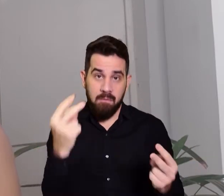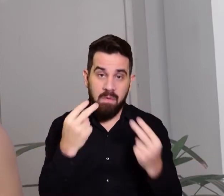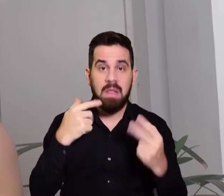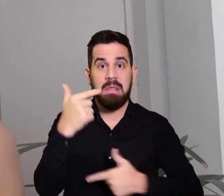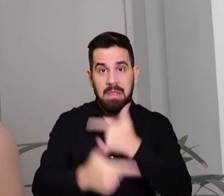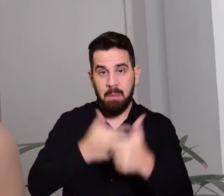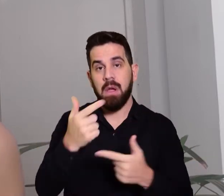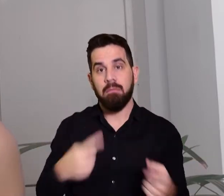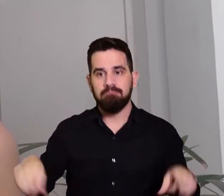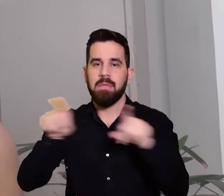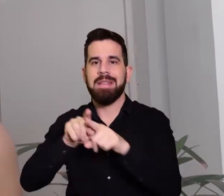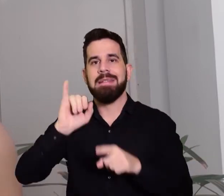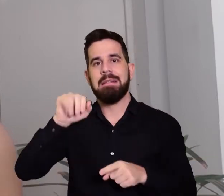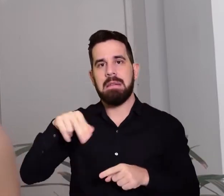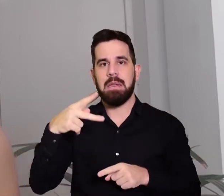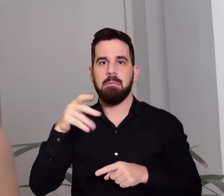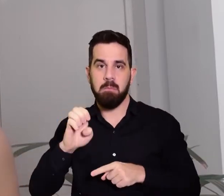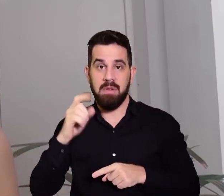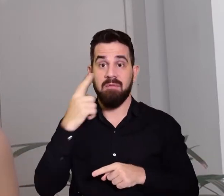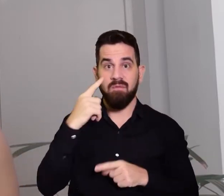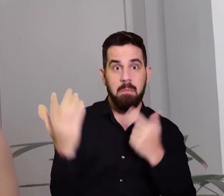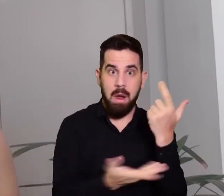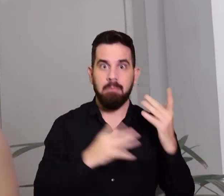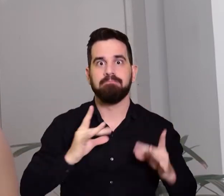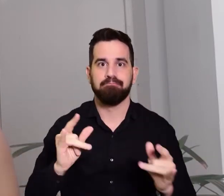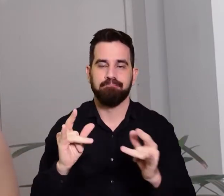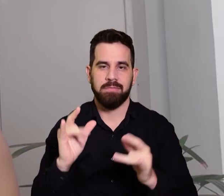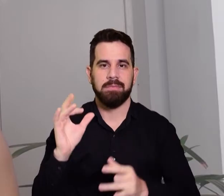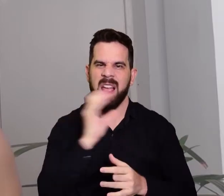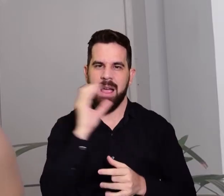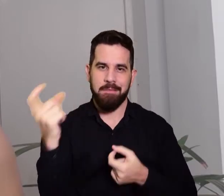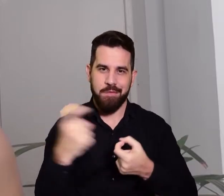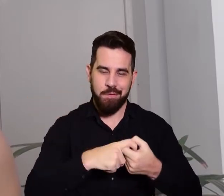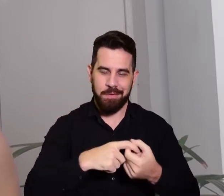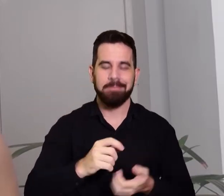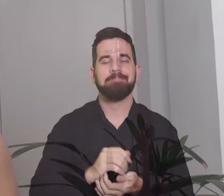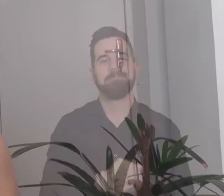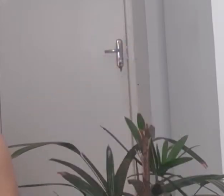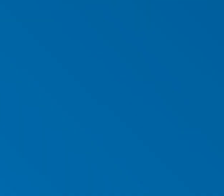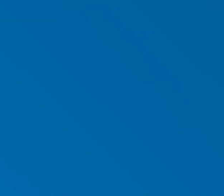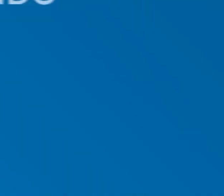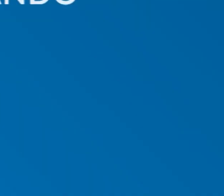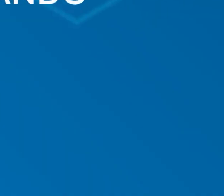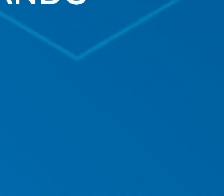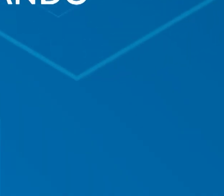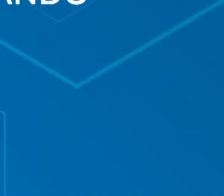UFG com o INPE para monitorar o desmatamento do cerrado. Já voltamos.